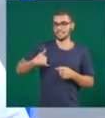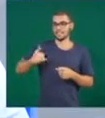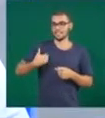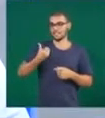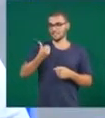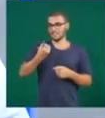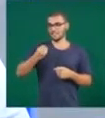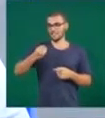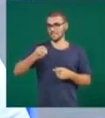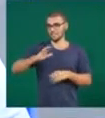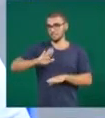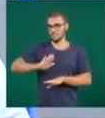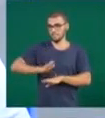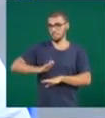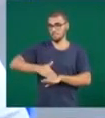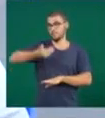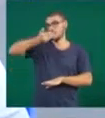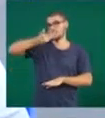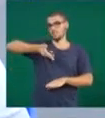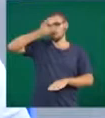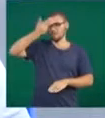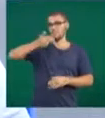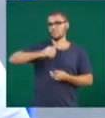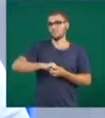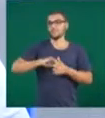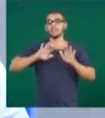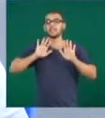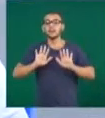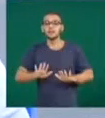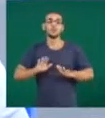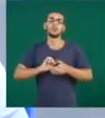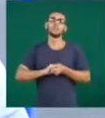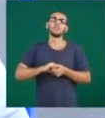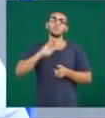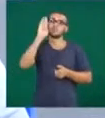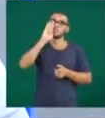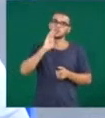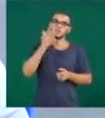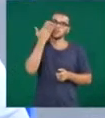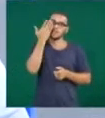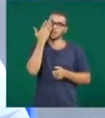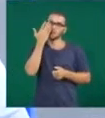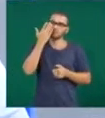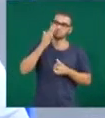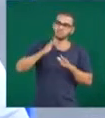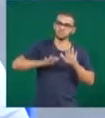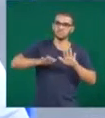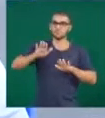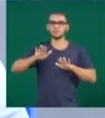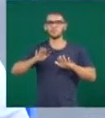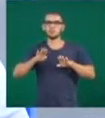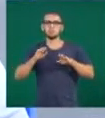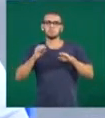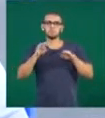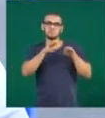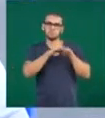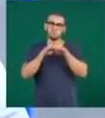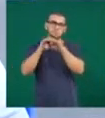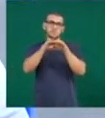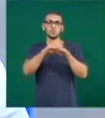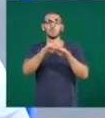Mas os índices de glaucoma no Brasil, eles são semelhantes aos índices